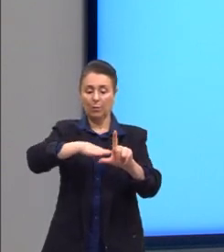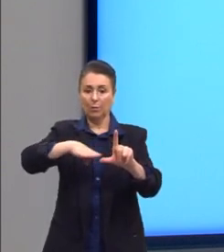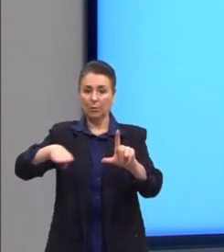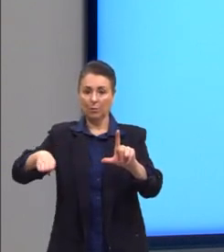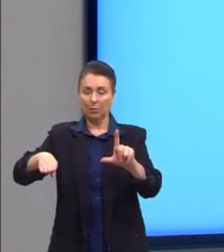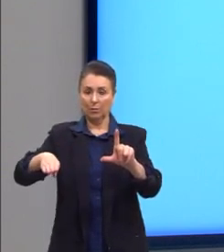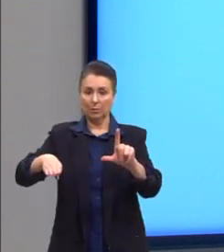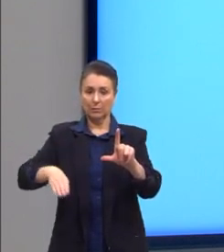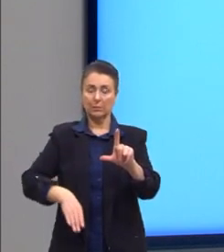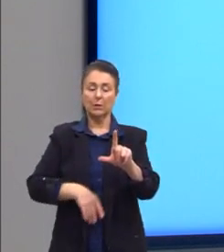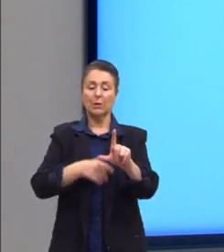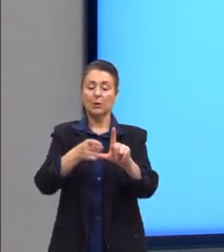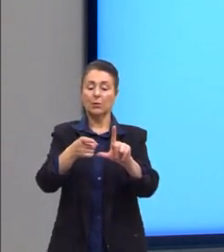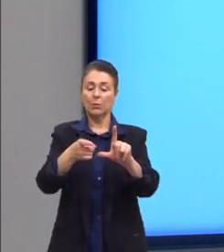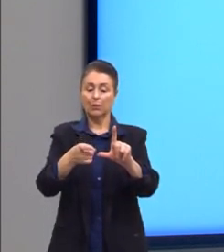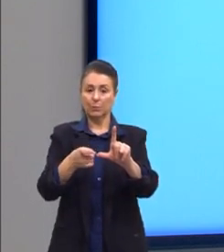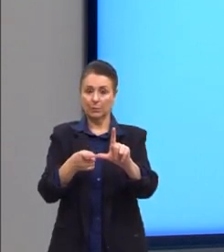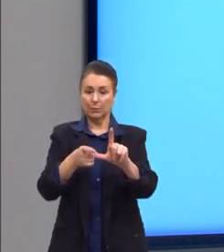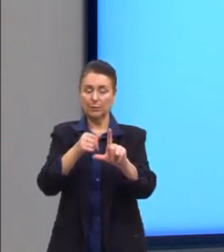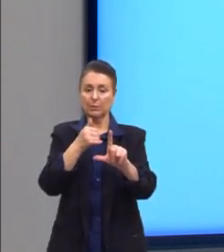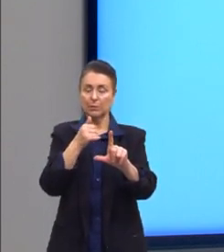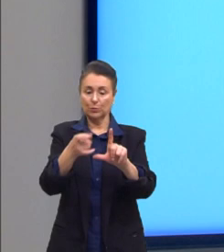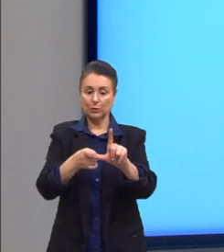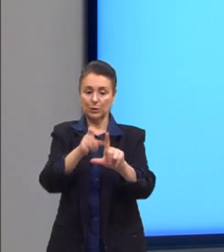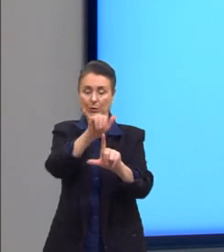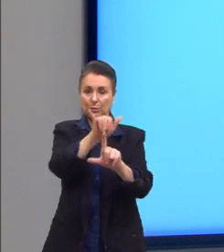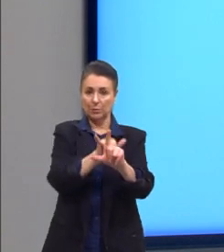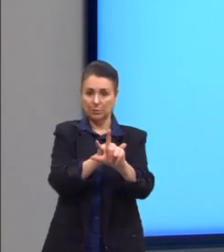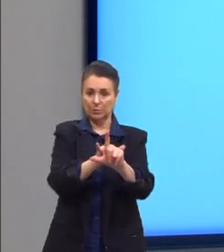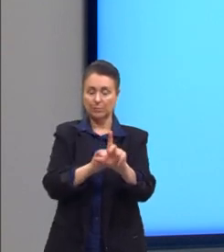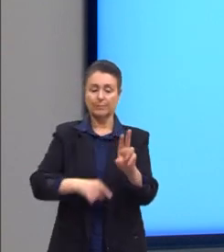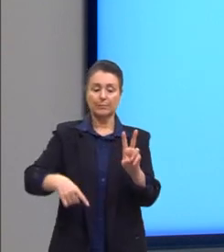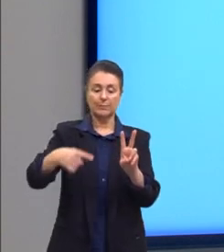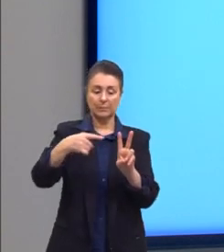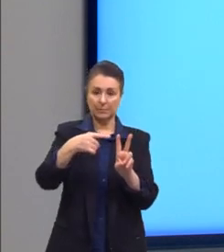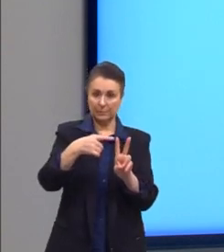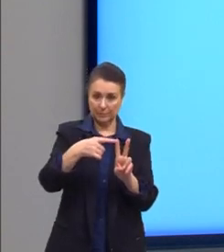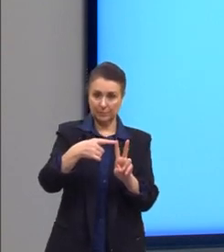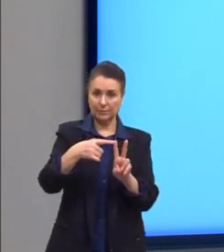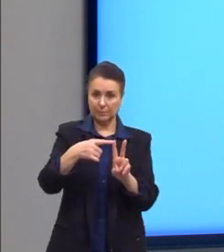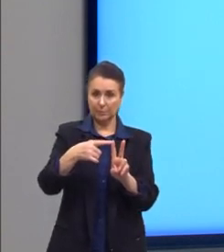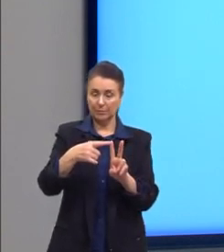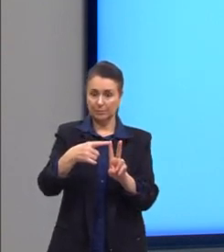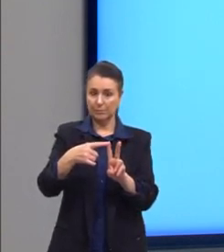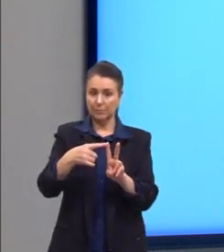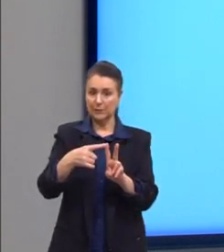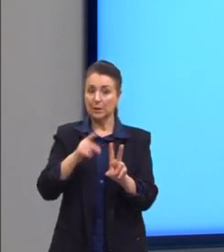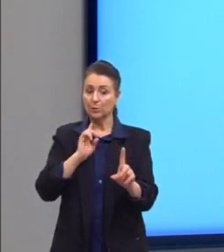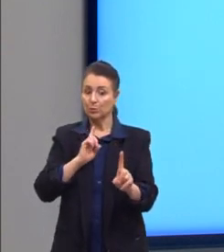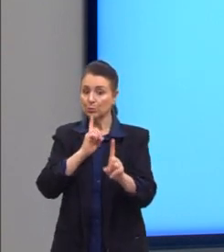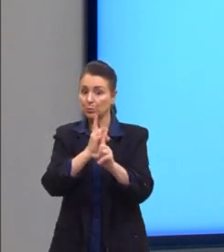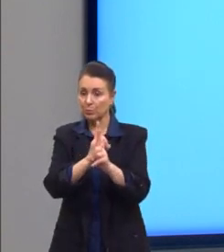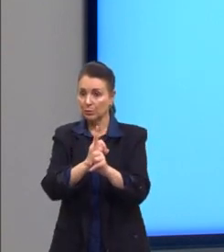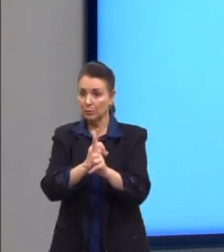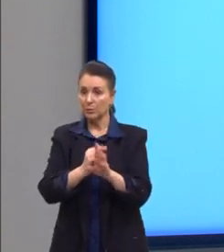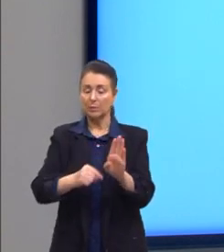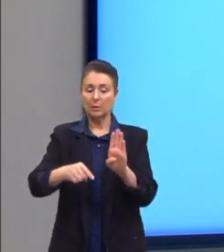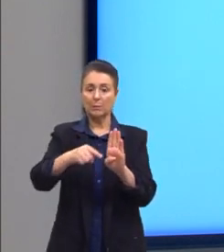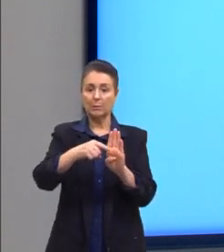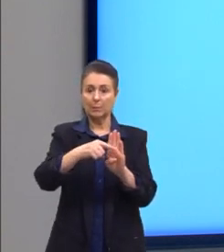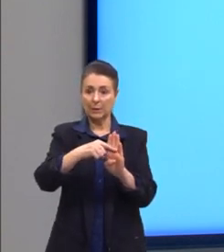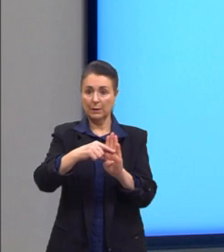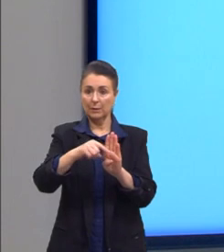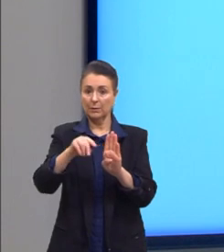os eixos X e Y. As raízes, nós identificamos, e eram menos 3